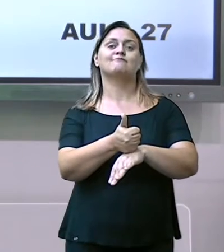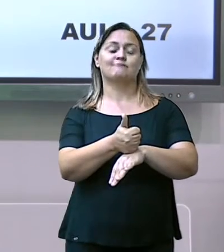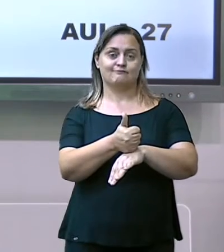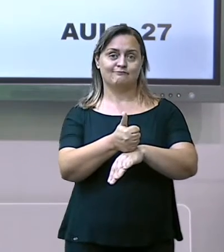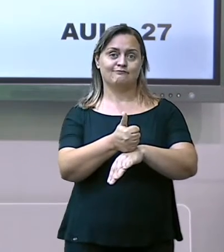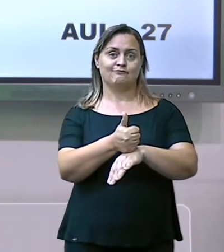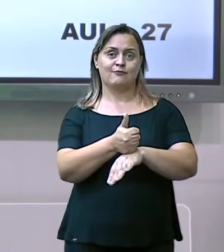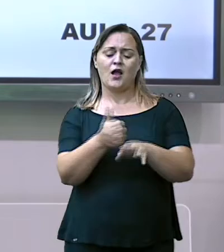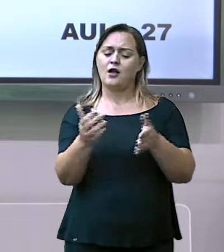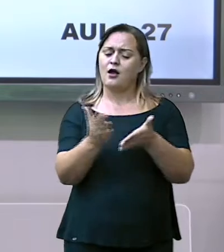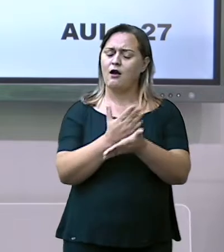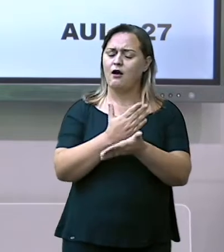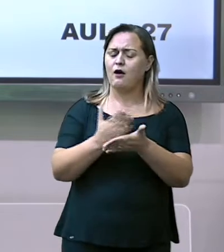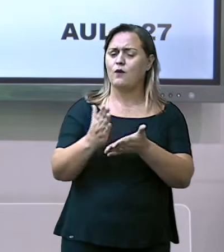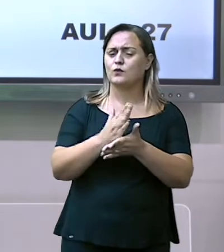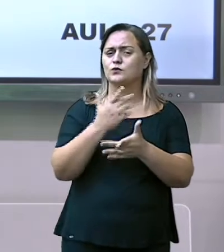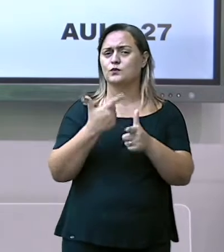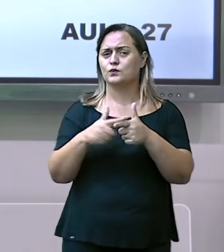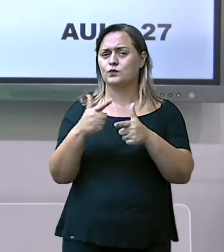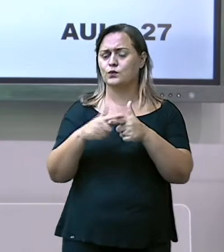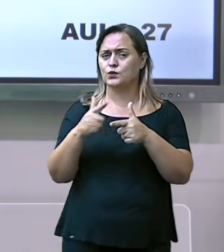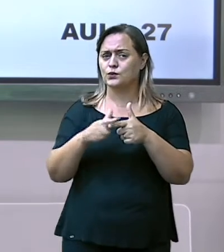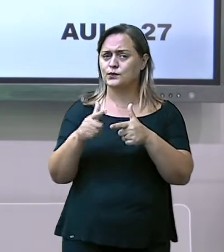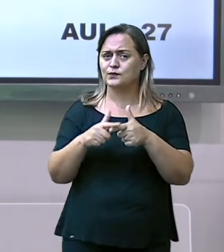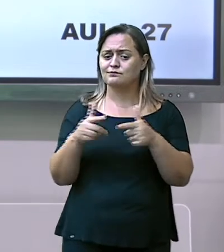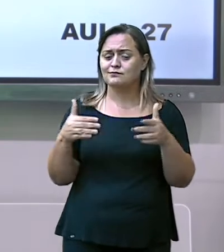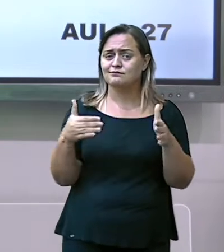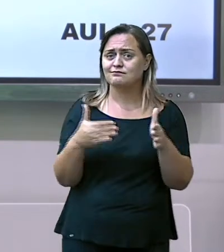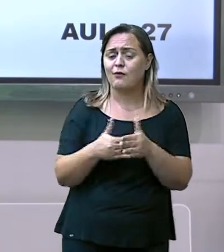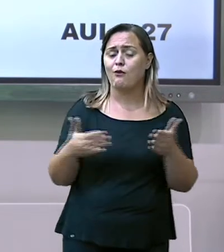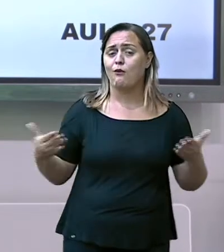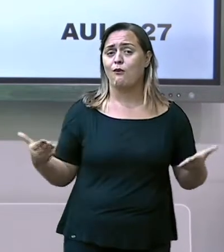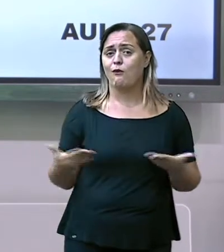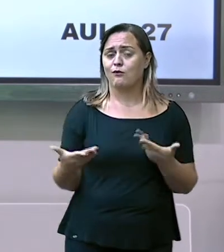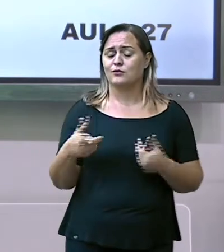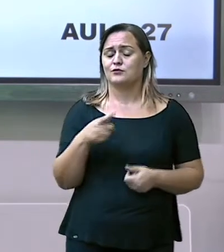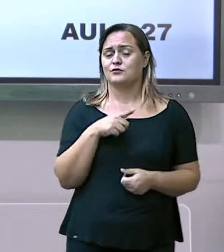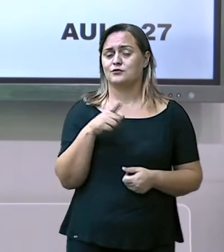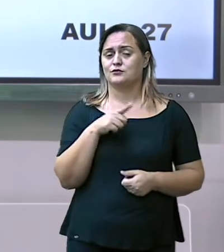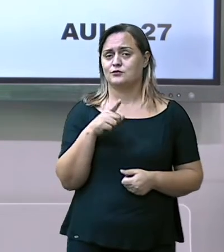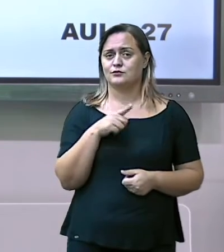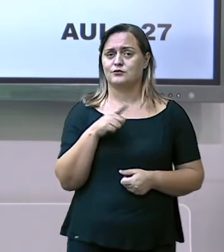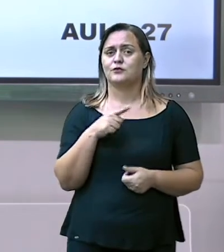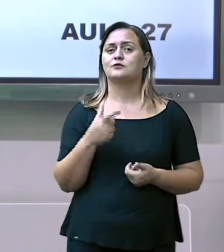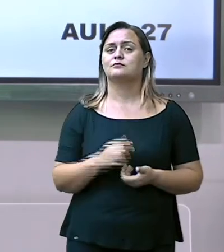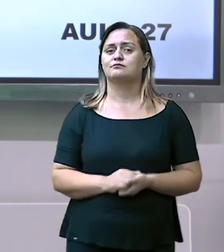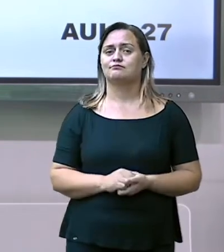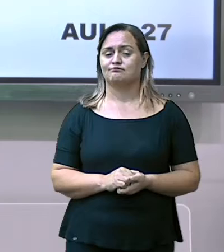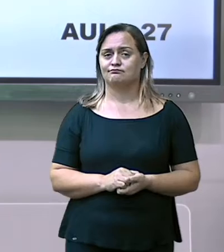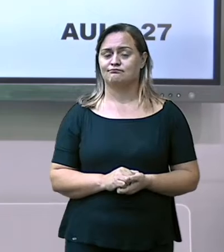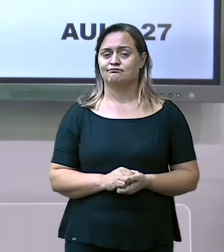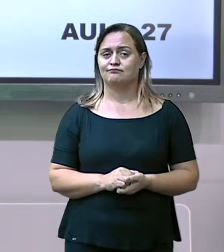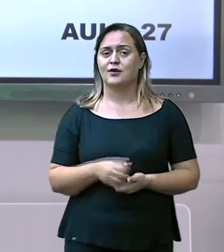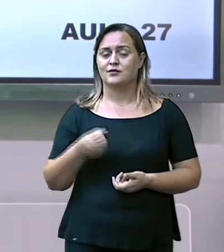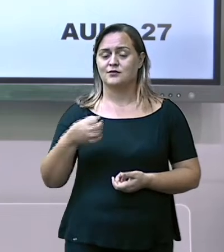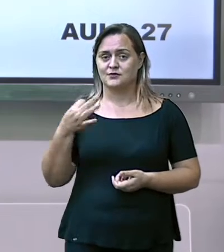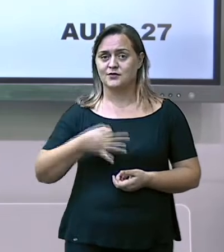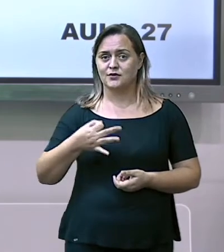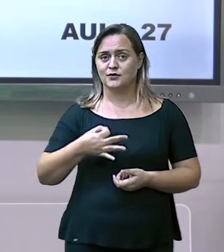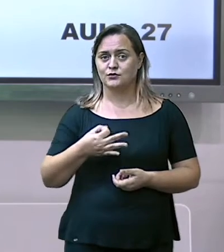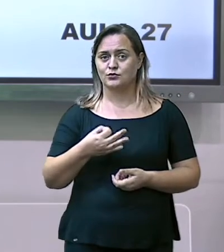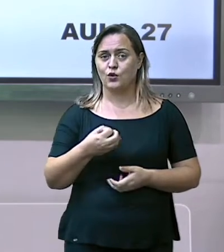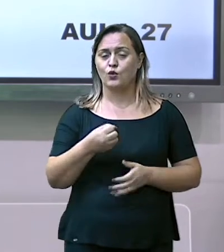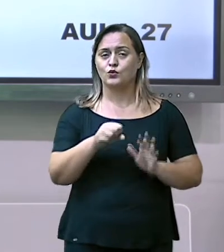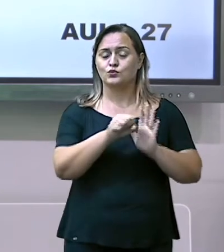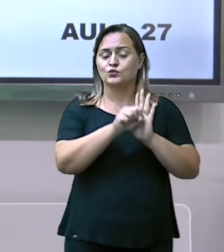problemas que ainda hoje, no século 21, acontecem.